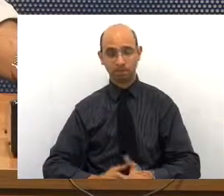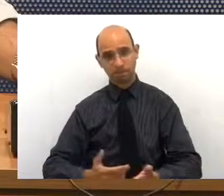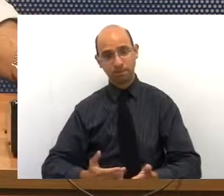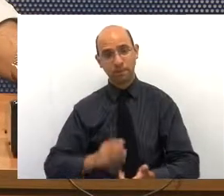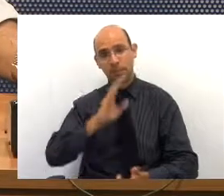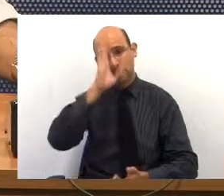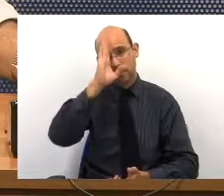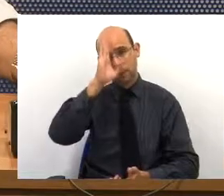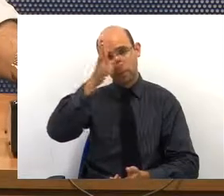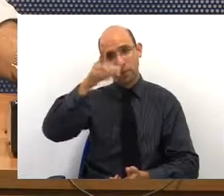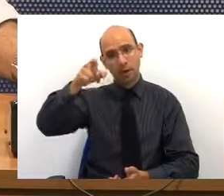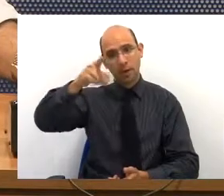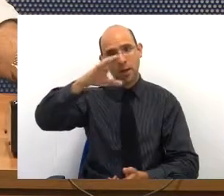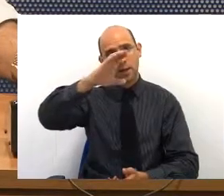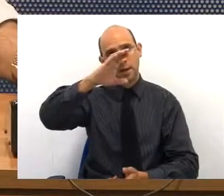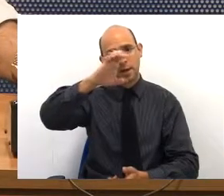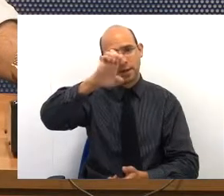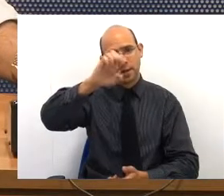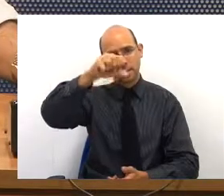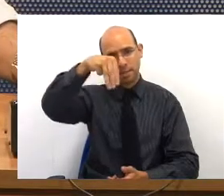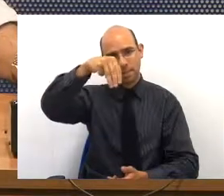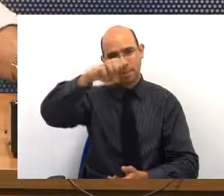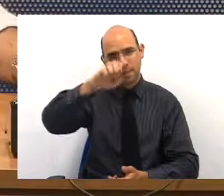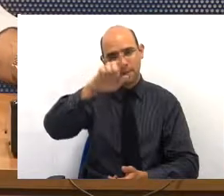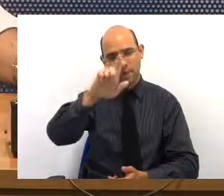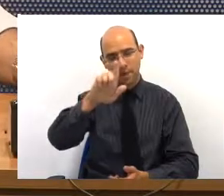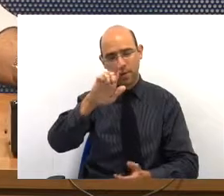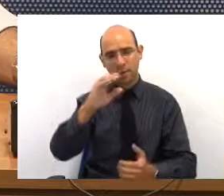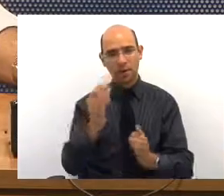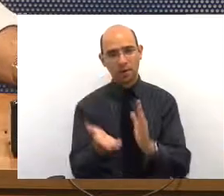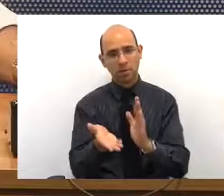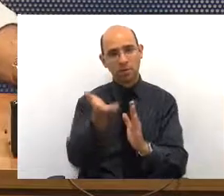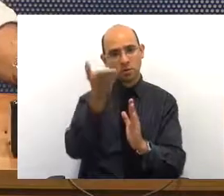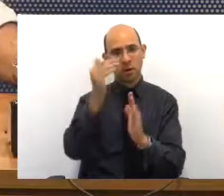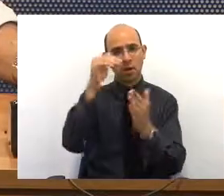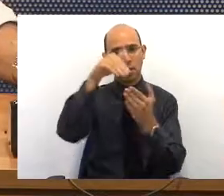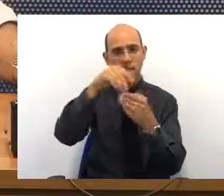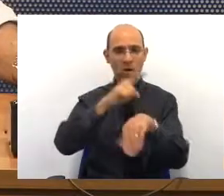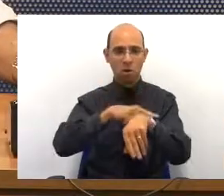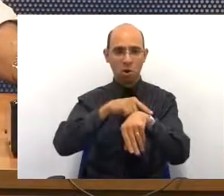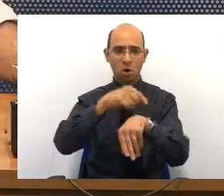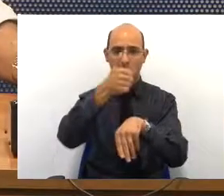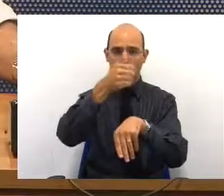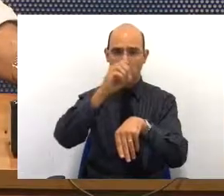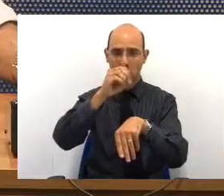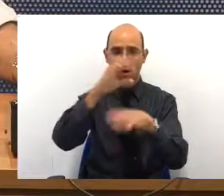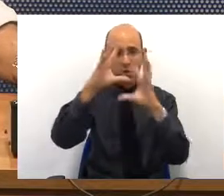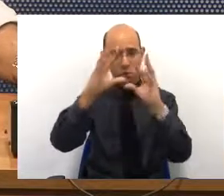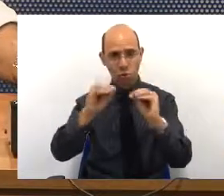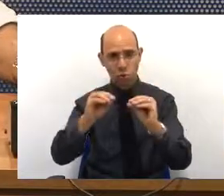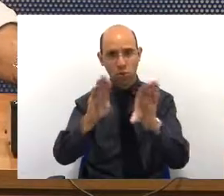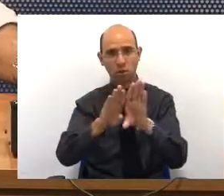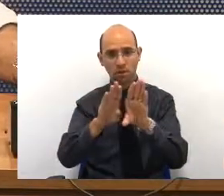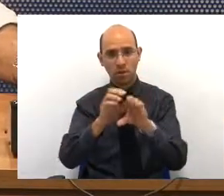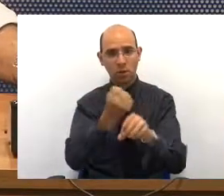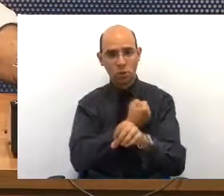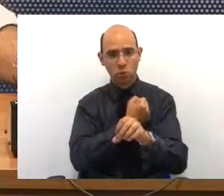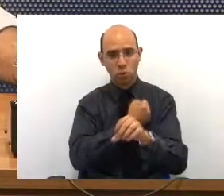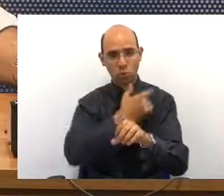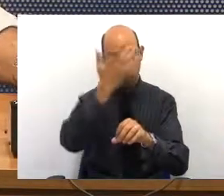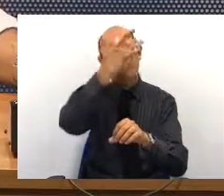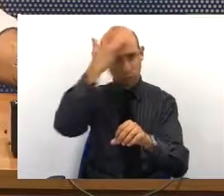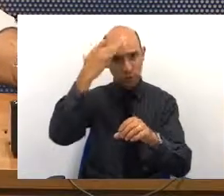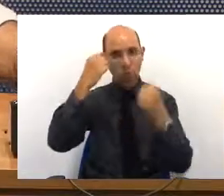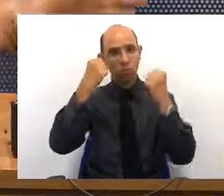porque o CEMEG estendeu a jornada até as 10 da noite, também aumentou o número de fisioterapeutas no